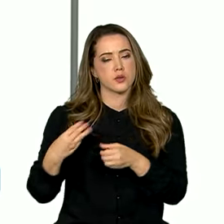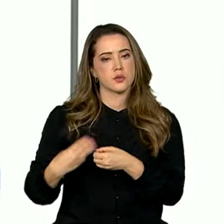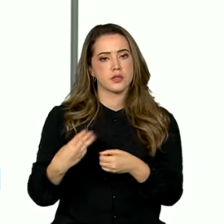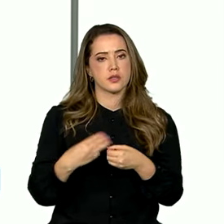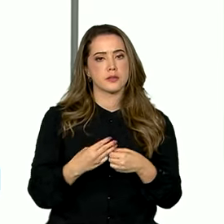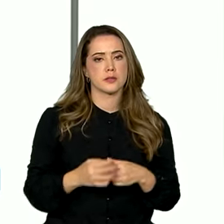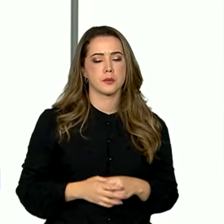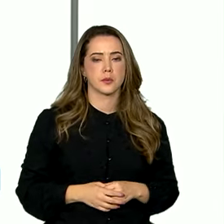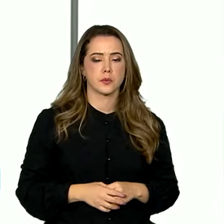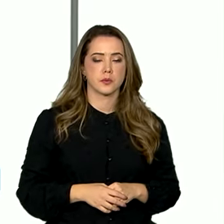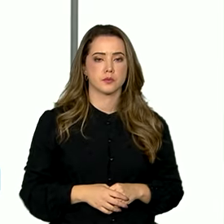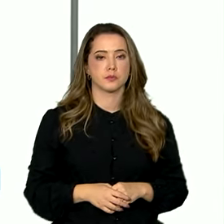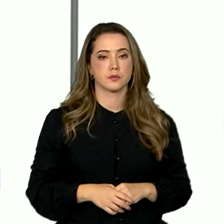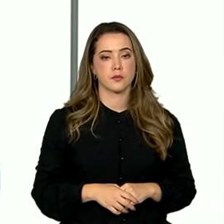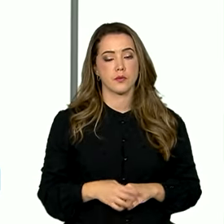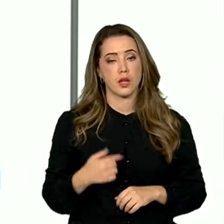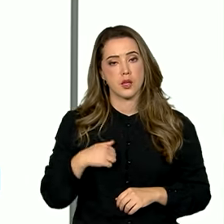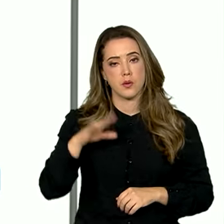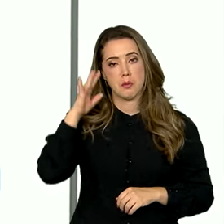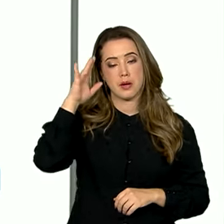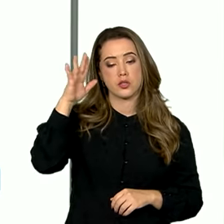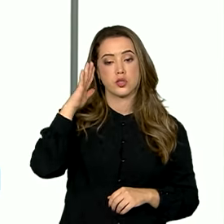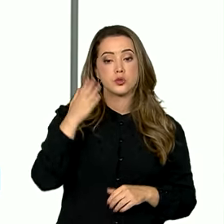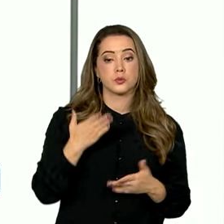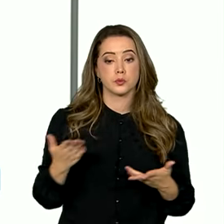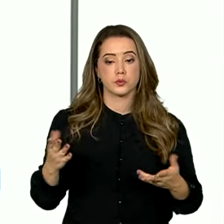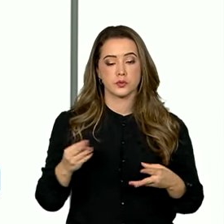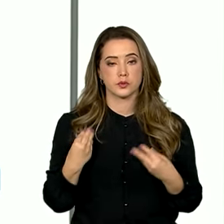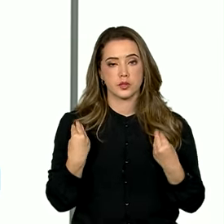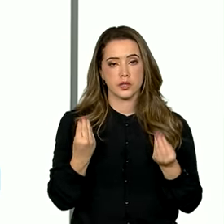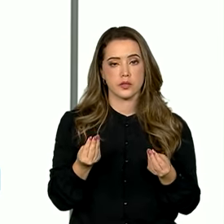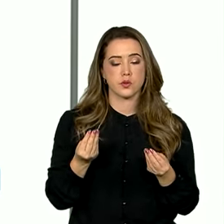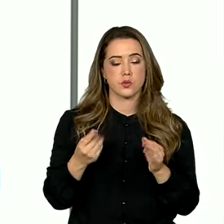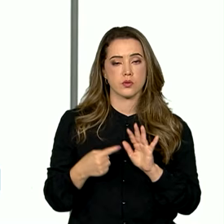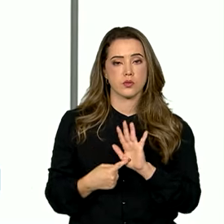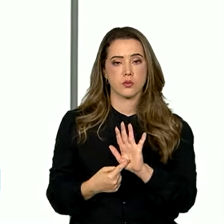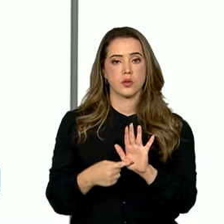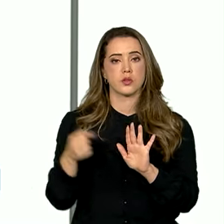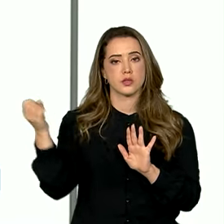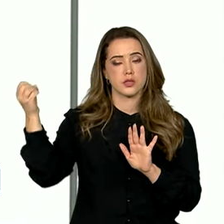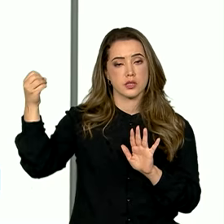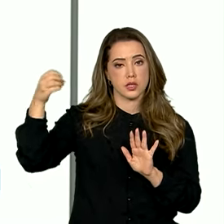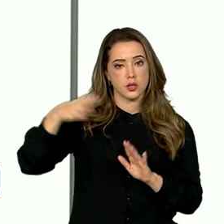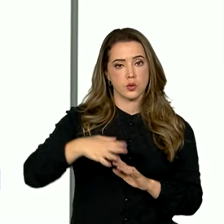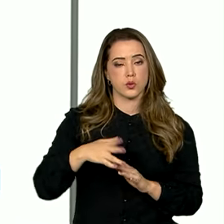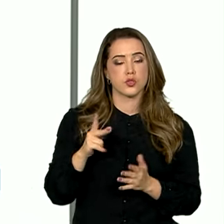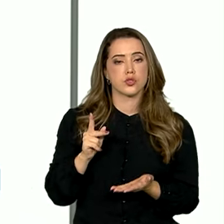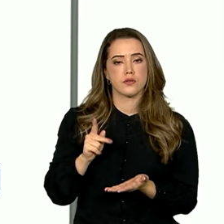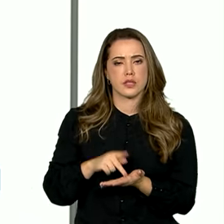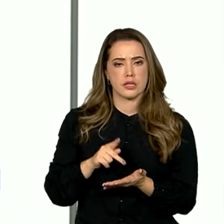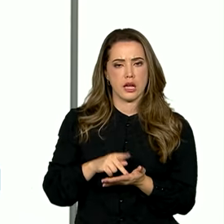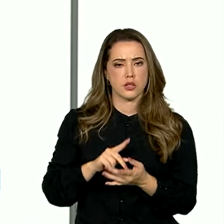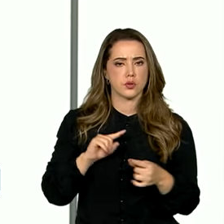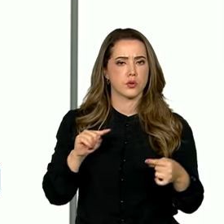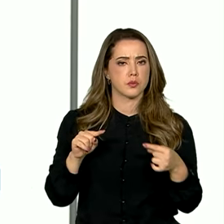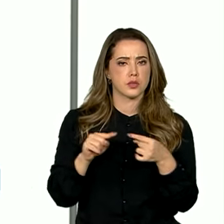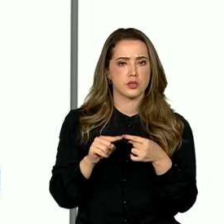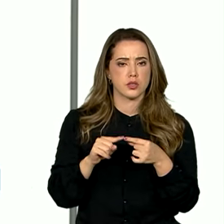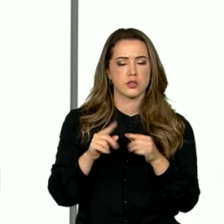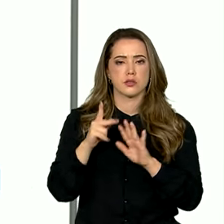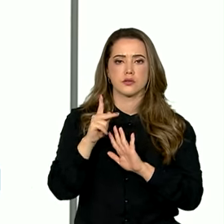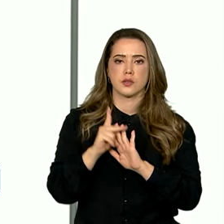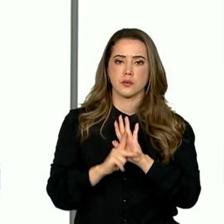Imagino que isso traz luz à verdade do objetivo da